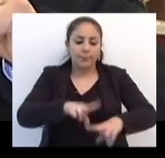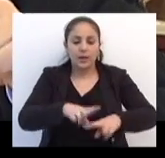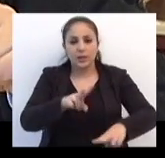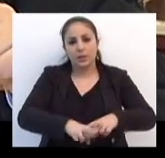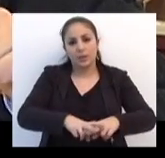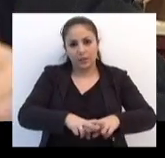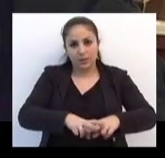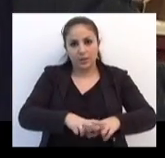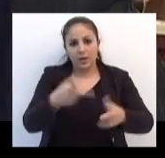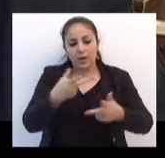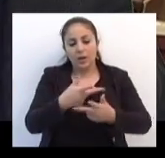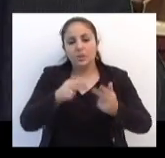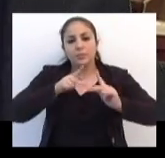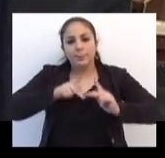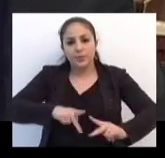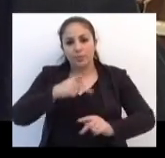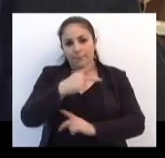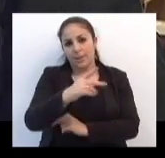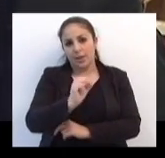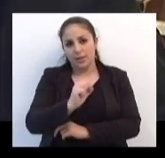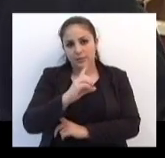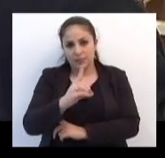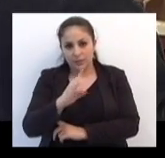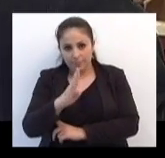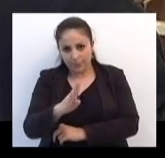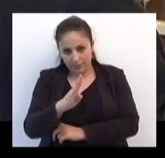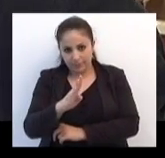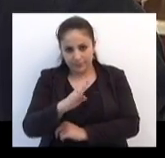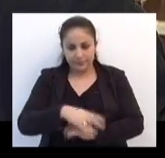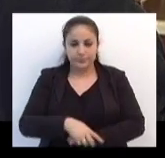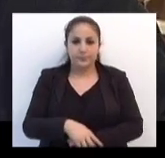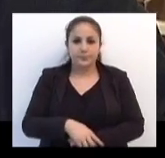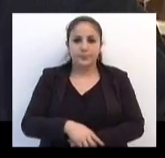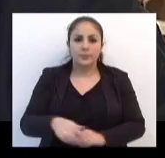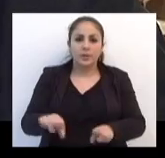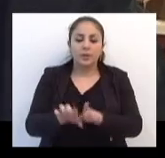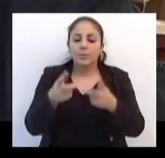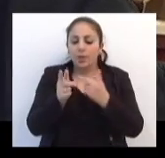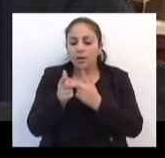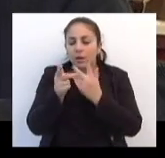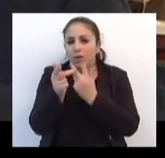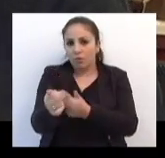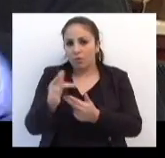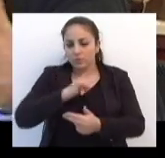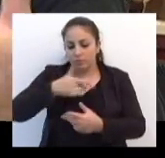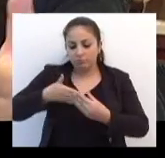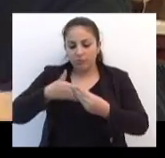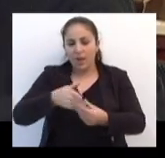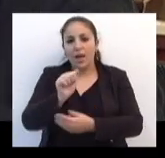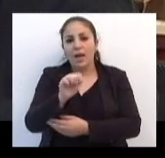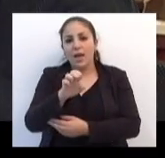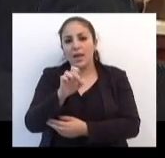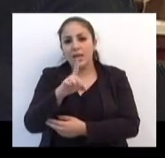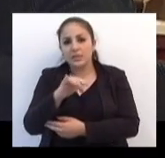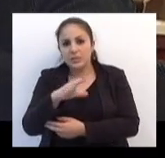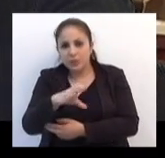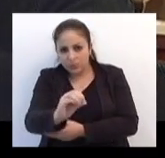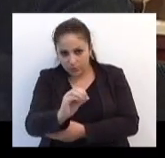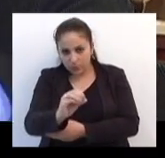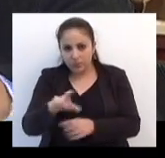prenderem, não condenarem, o pessoal do PSDB parece que isentos. Mesmo estando aí o senhor Aécio Neves,